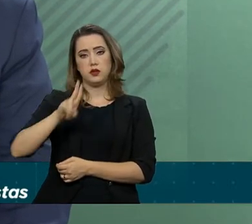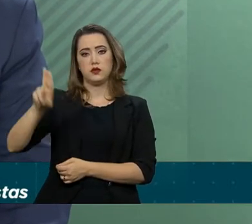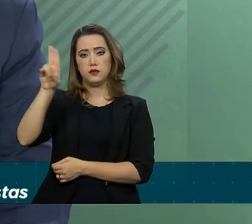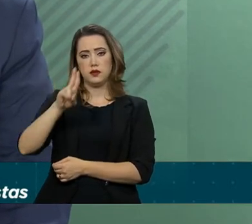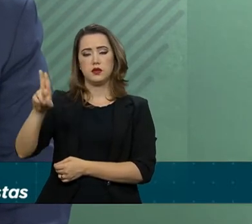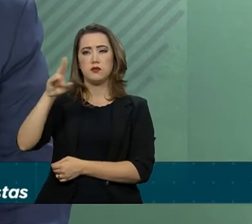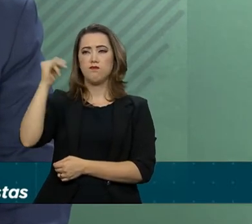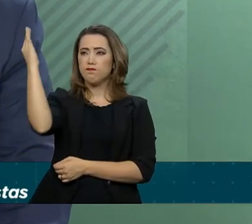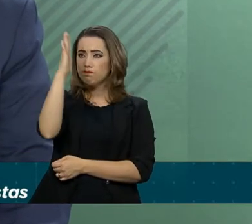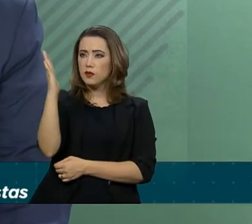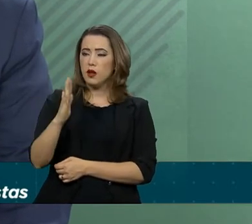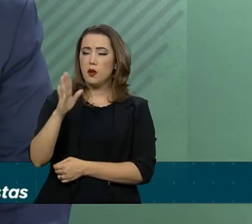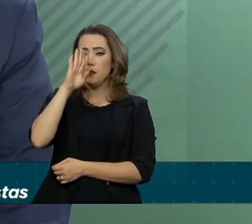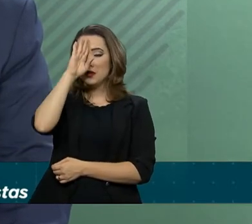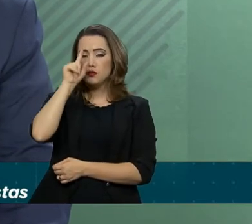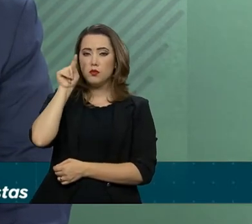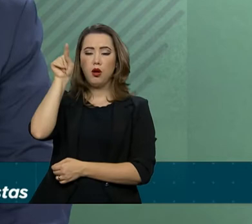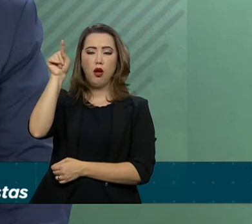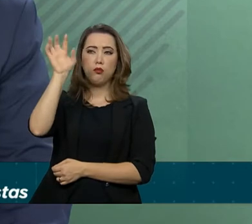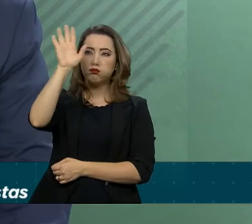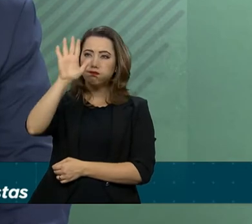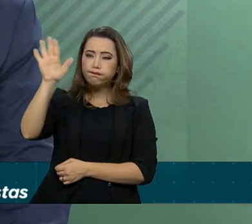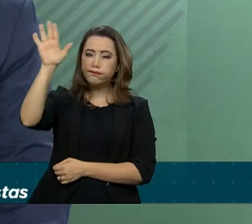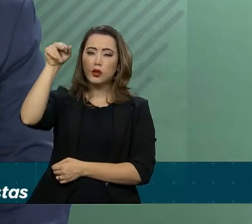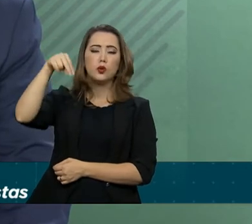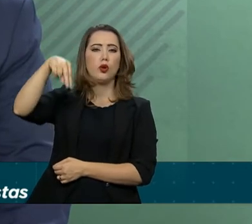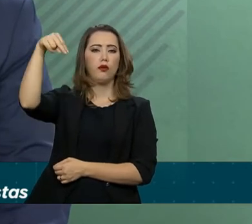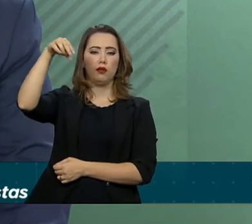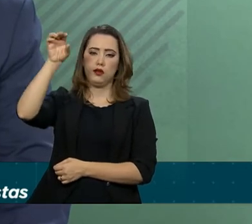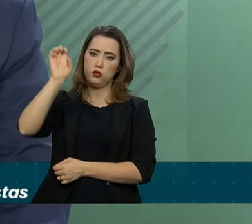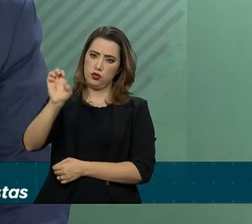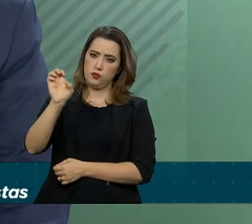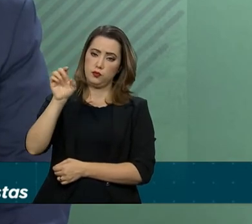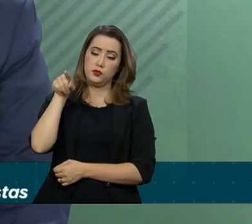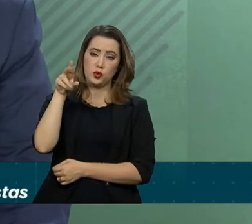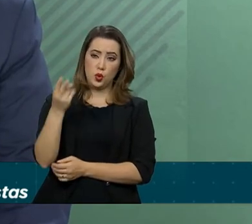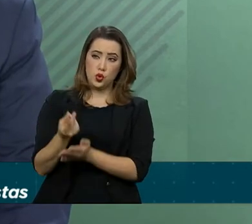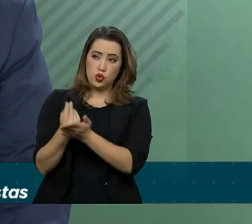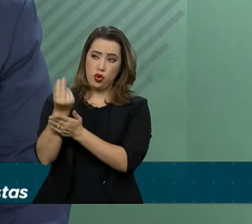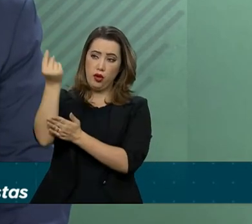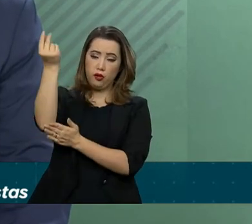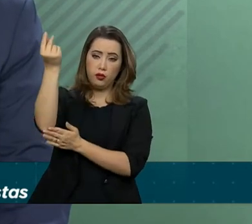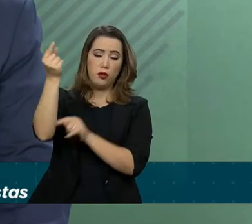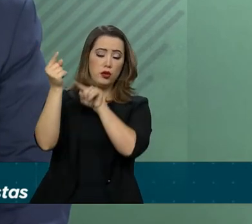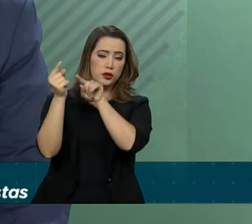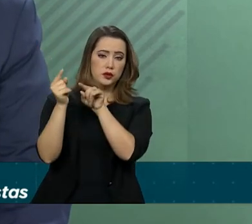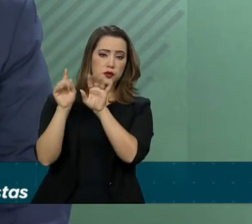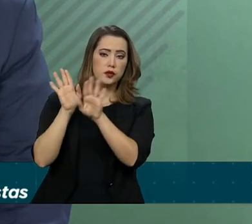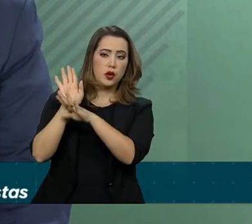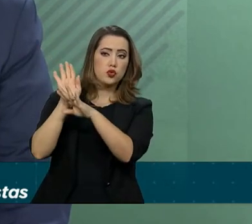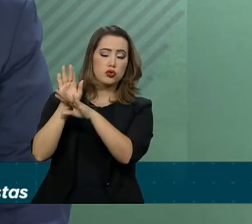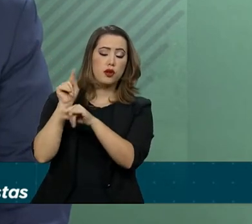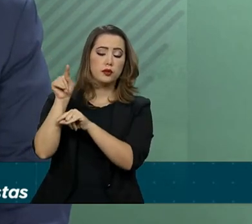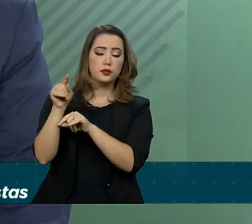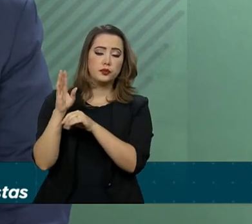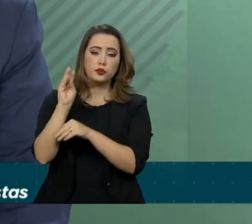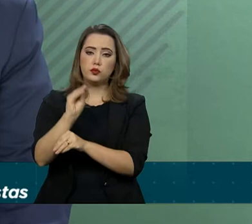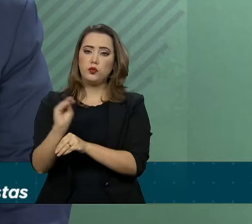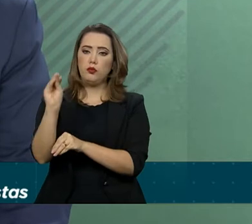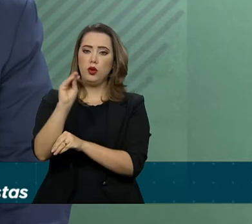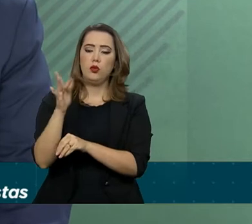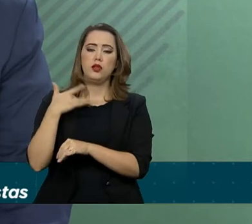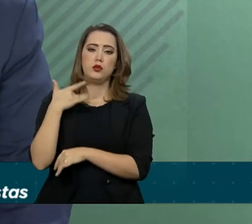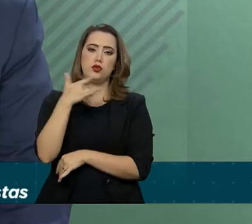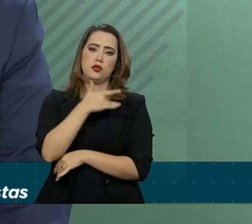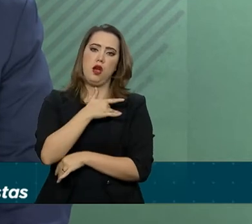prioridade para os localizados nos estados do Nordeste. Esses recursos vão reforçar atendimentos de